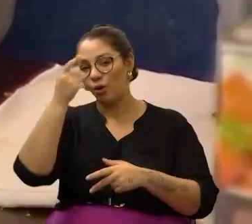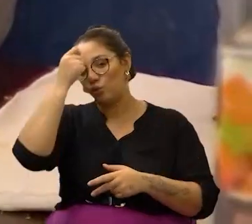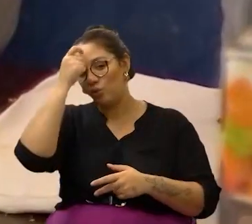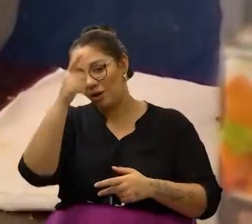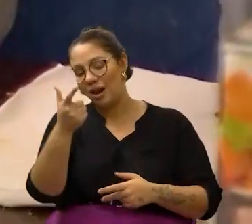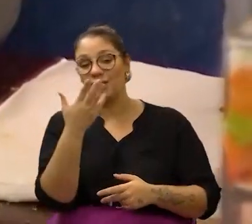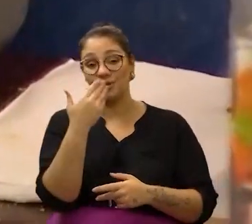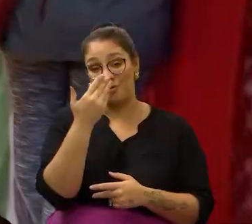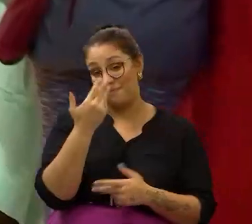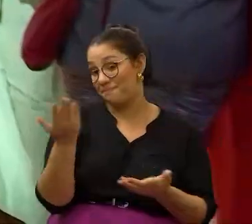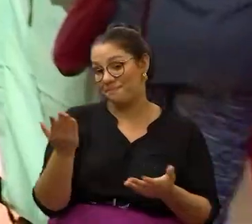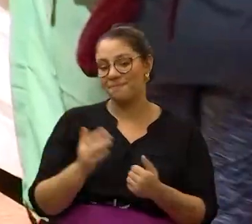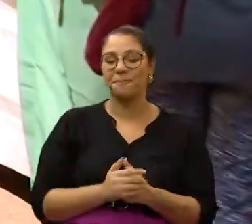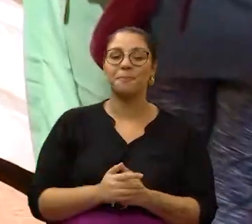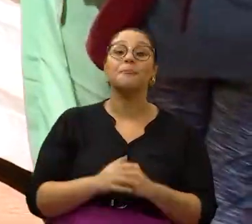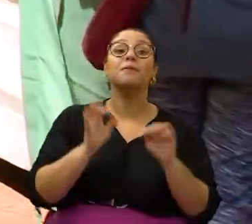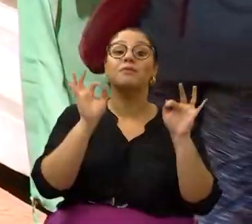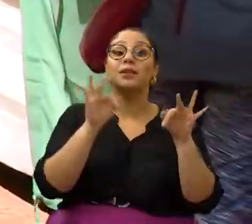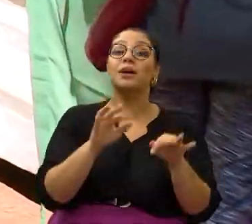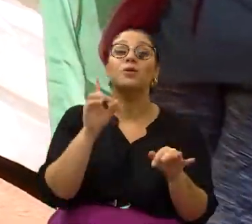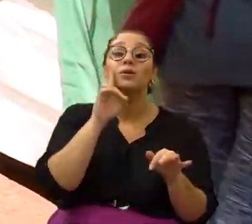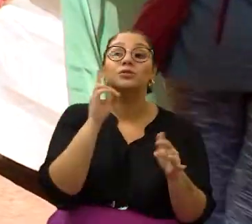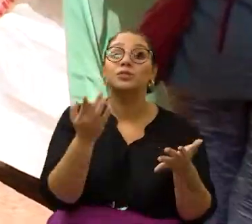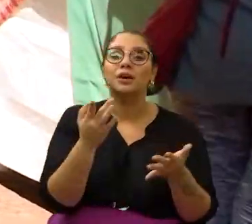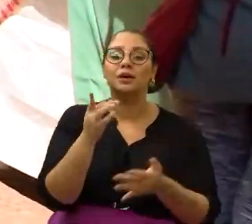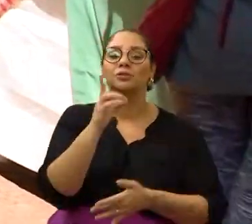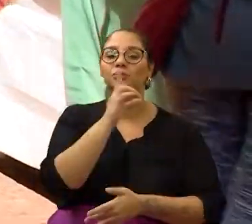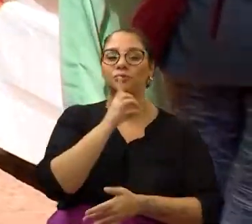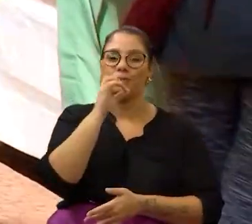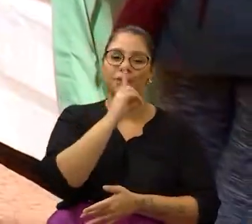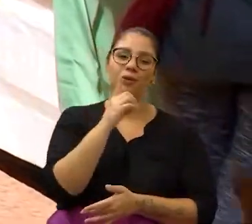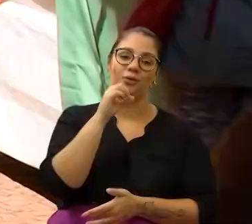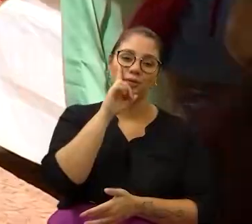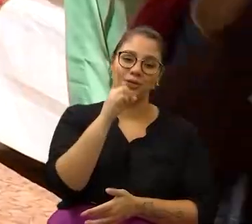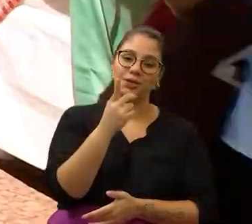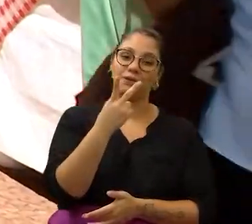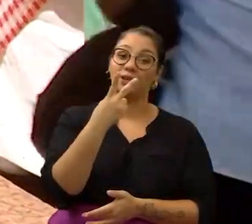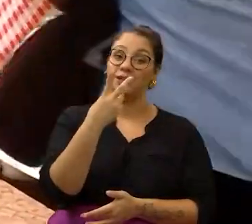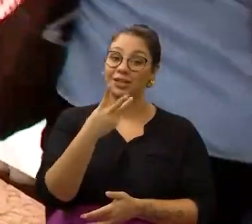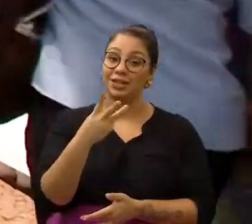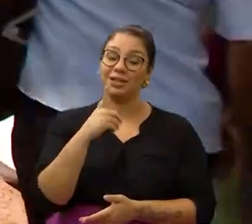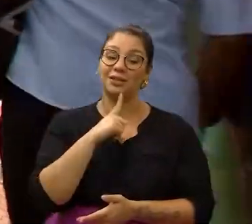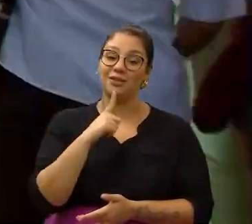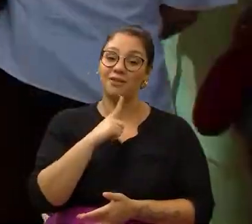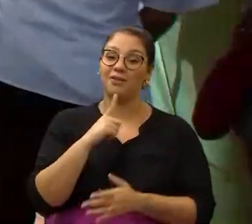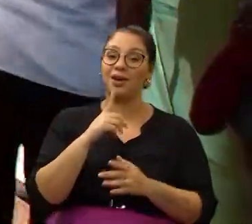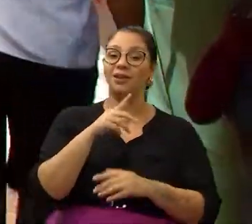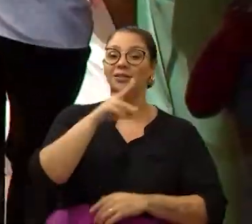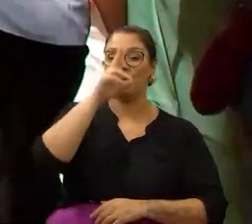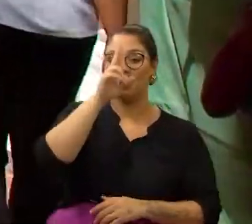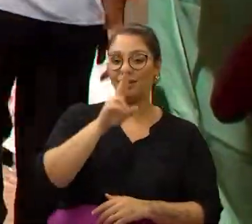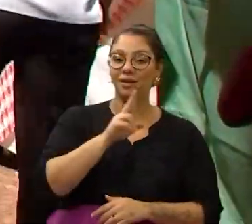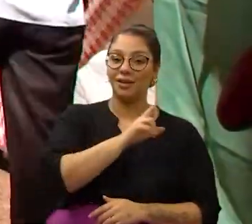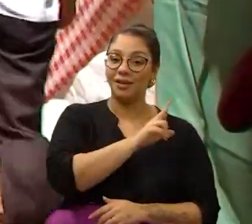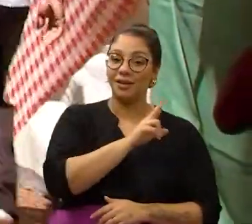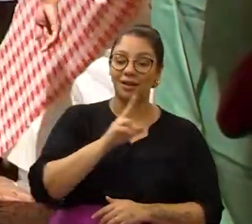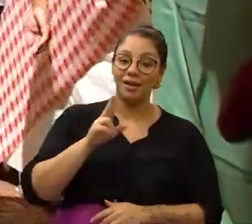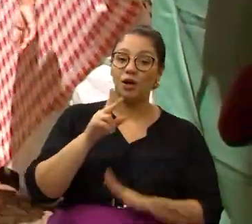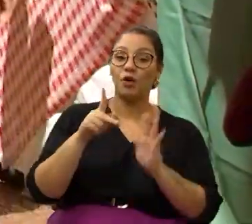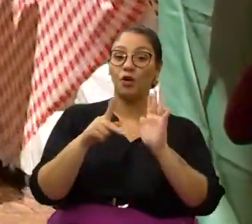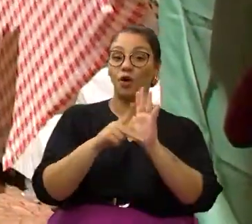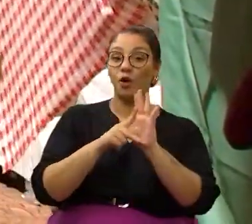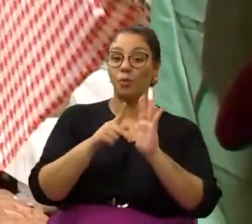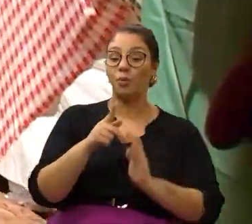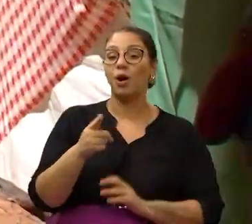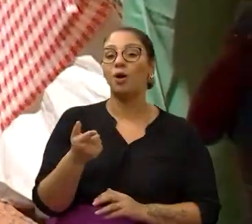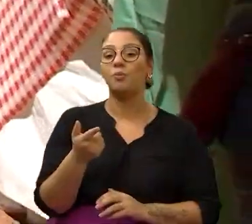gastronômicas. O encerramento será no domingo, dia 23, com a realização de uma missa celebrada em italiano